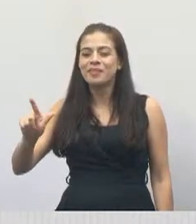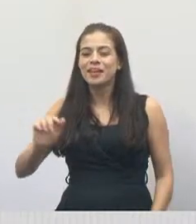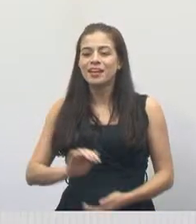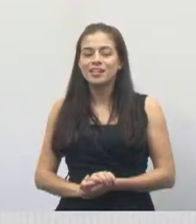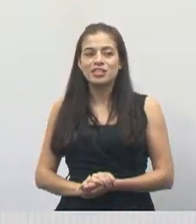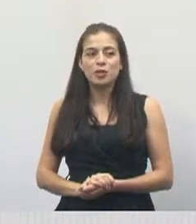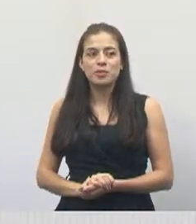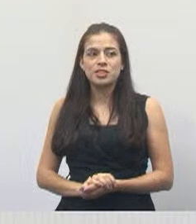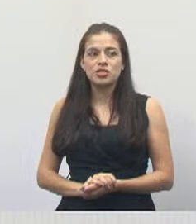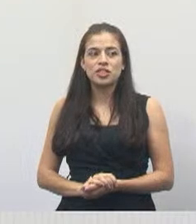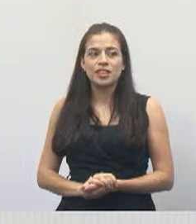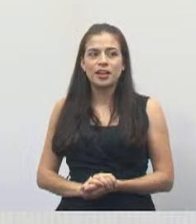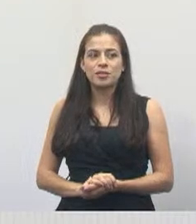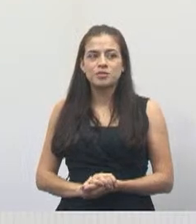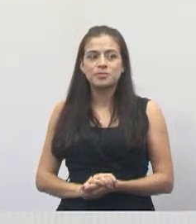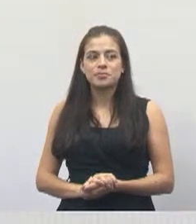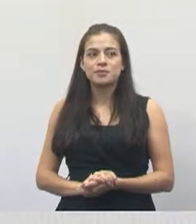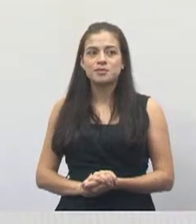professor.